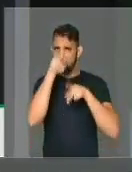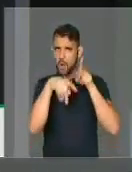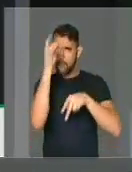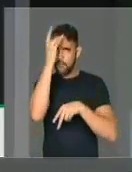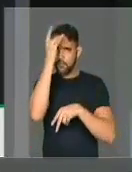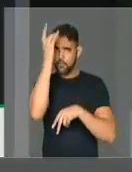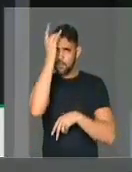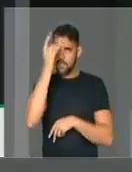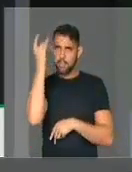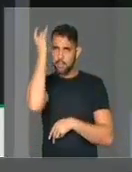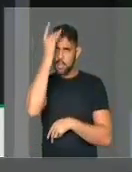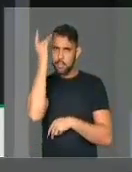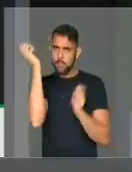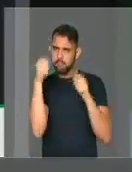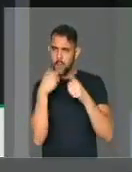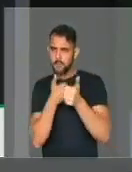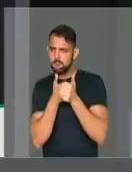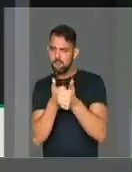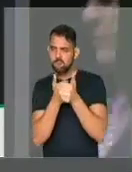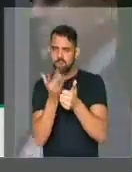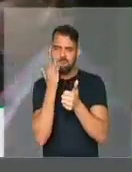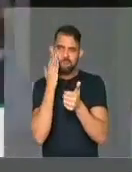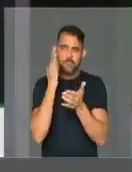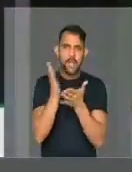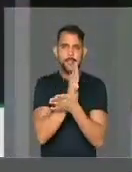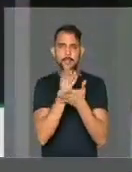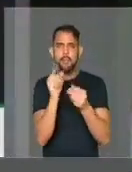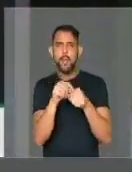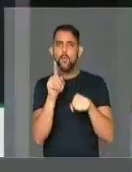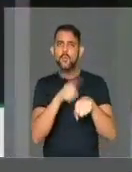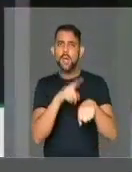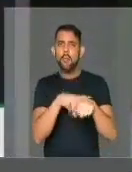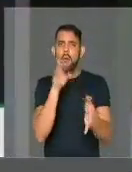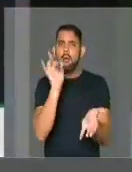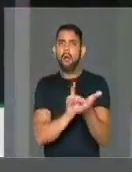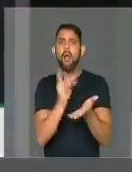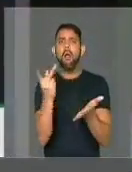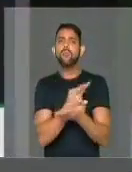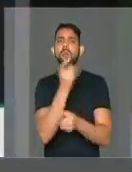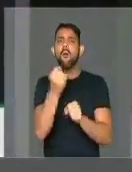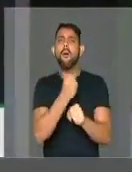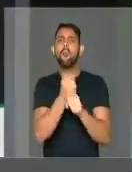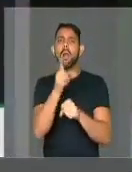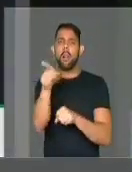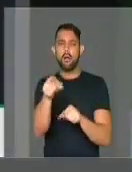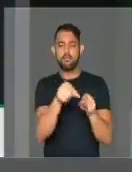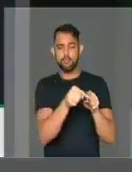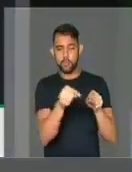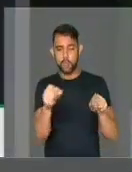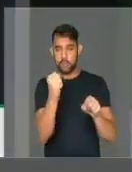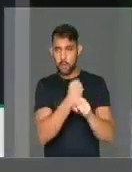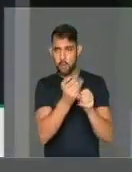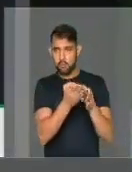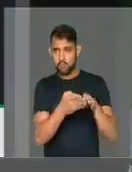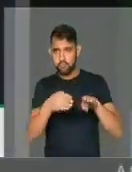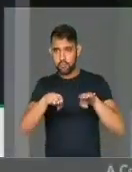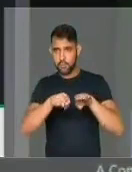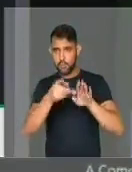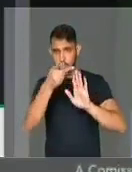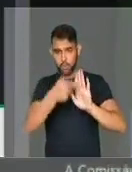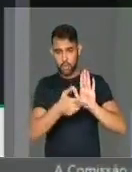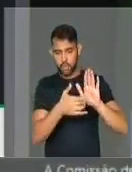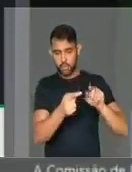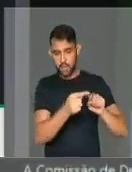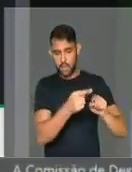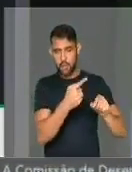para que assim possamos acompanhar e ter uma visão do tempo real da obra. O trecho a ser duplicado no projeto,